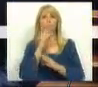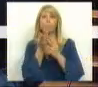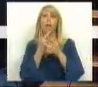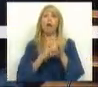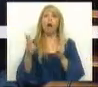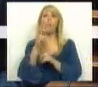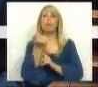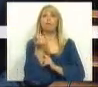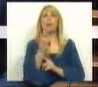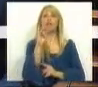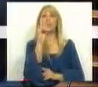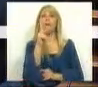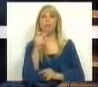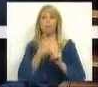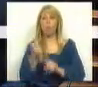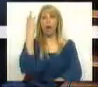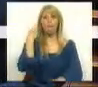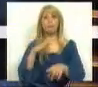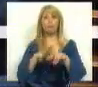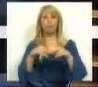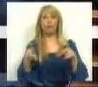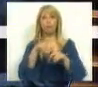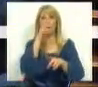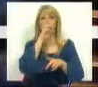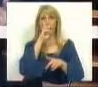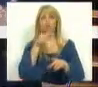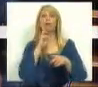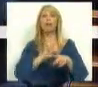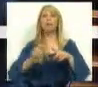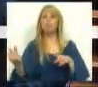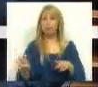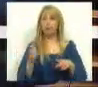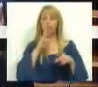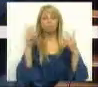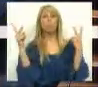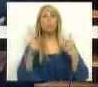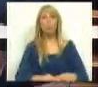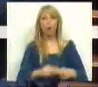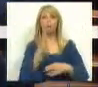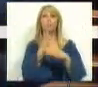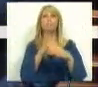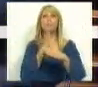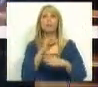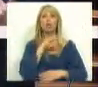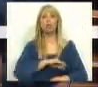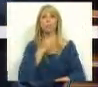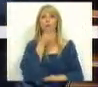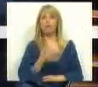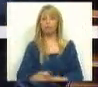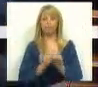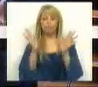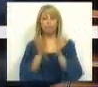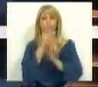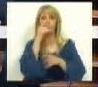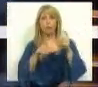taxa do IVA o ano passado sobre a fatura do gás e da eletricidade. O corte de metade do subsídio de Natal a todos os